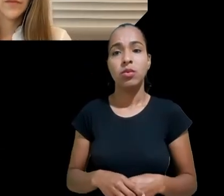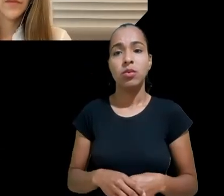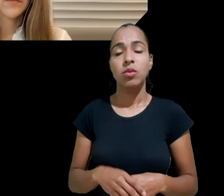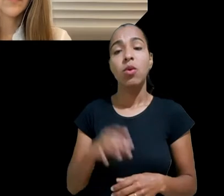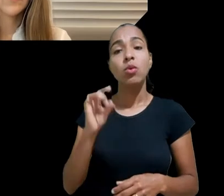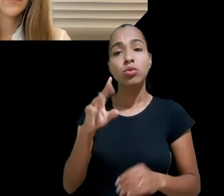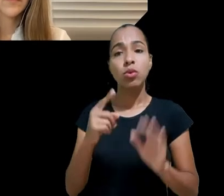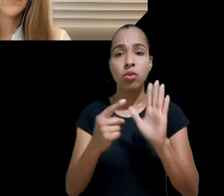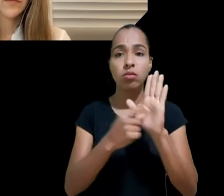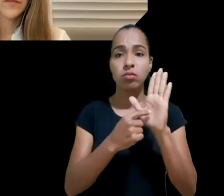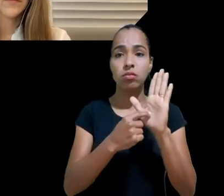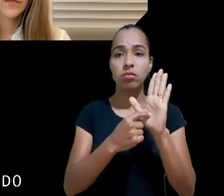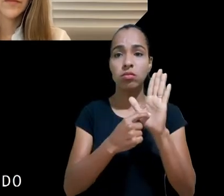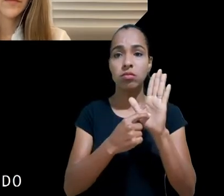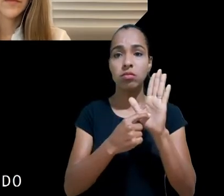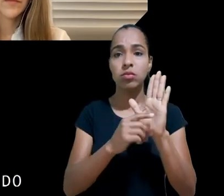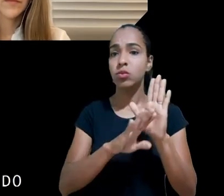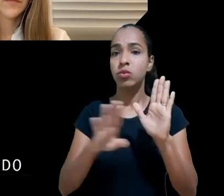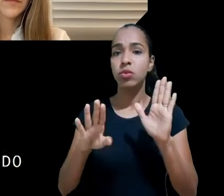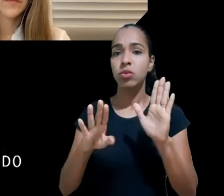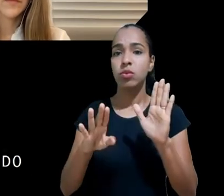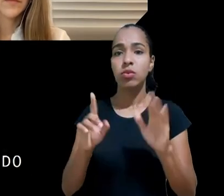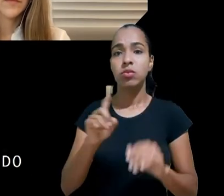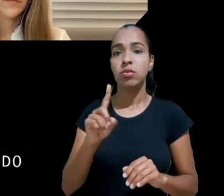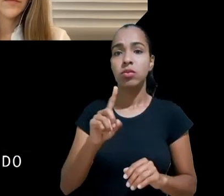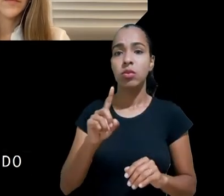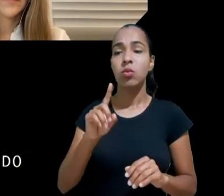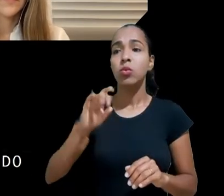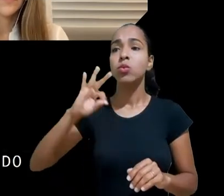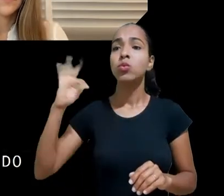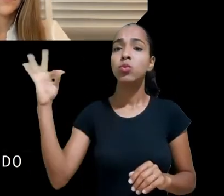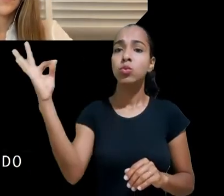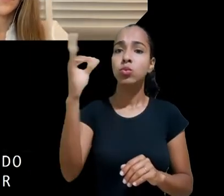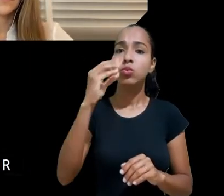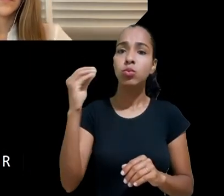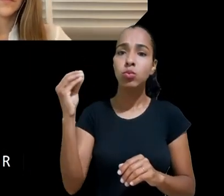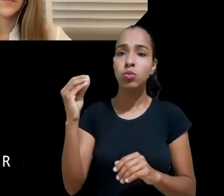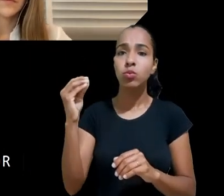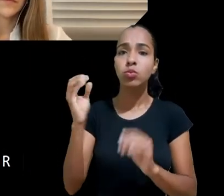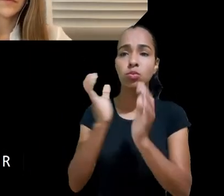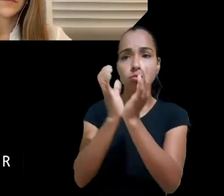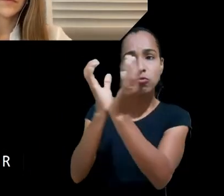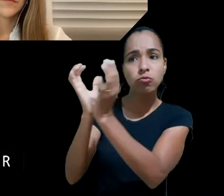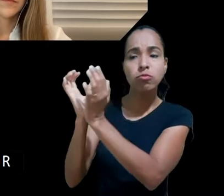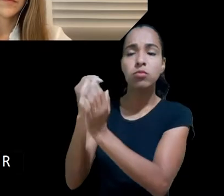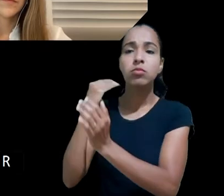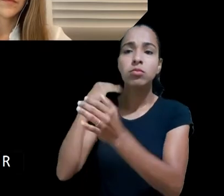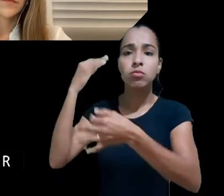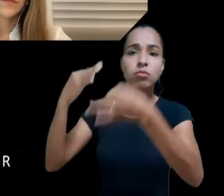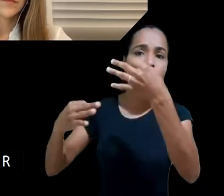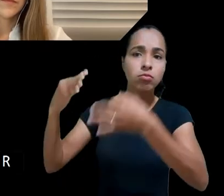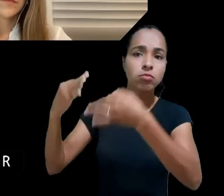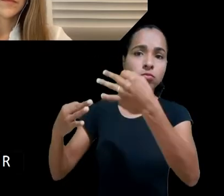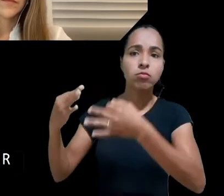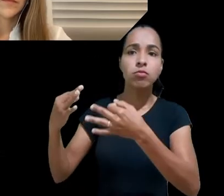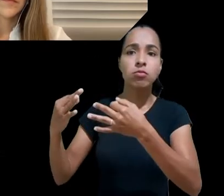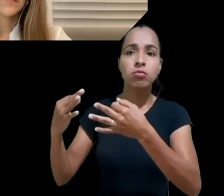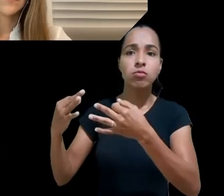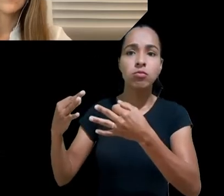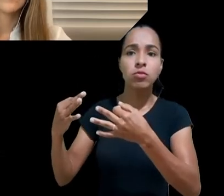sistema jurídico que deve, nesse caso específico, de crianças, adolescentes, preponderar.